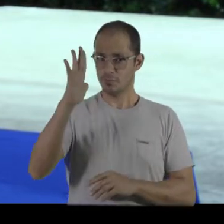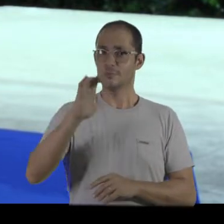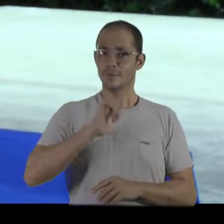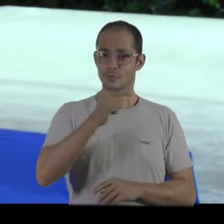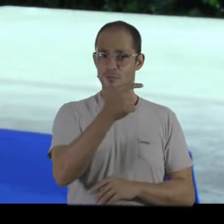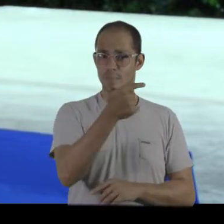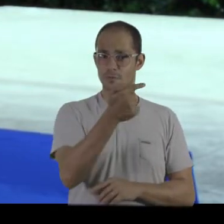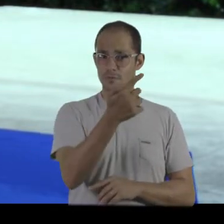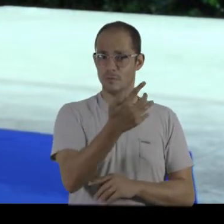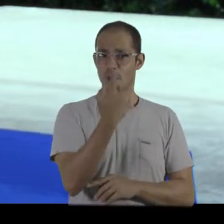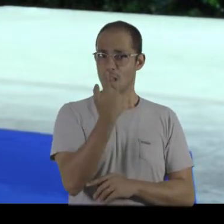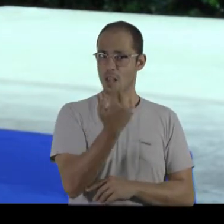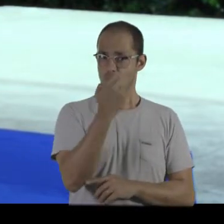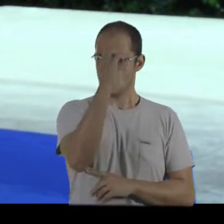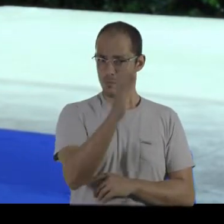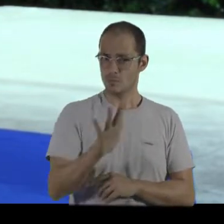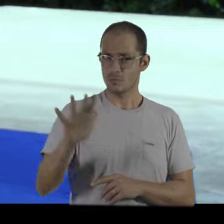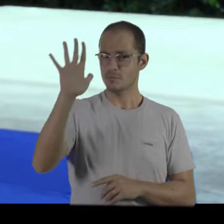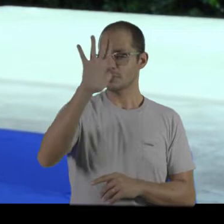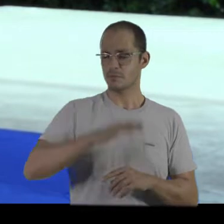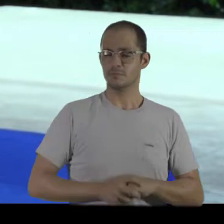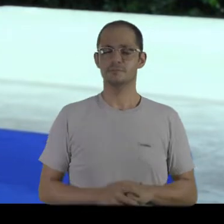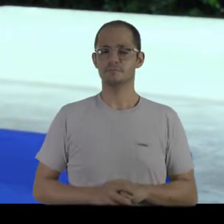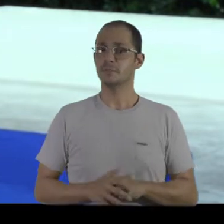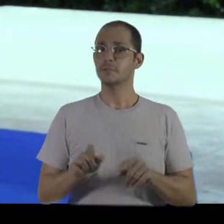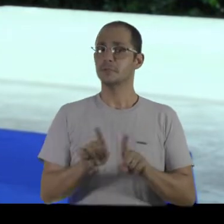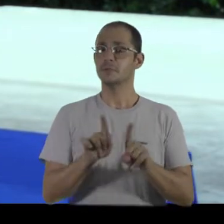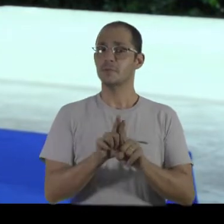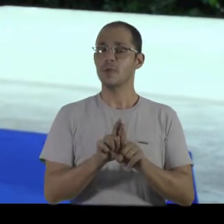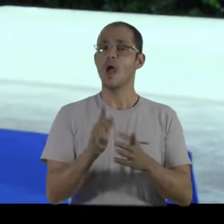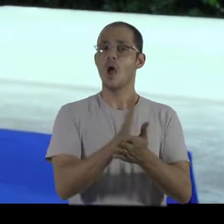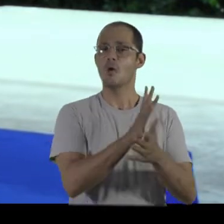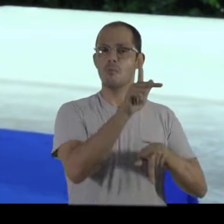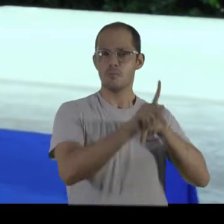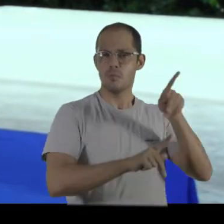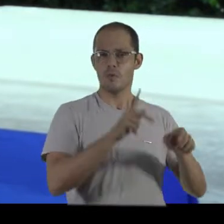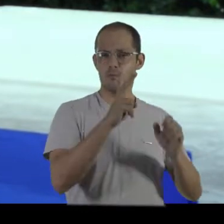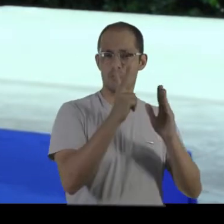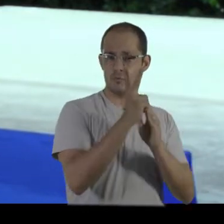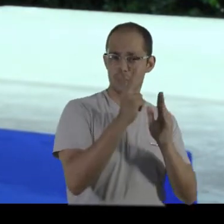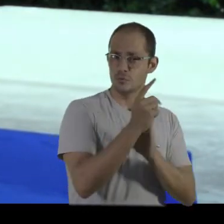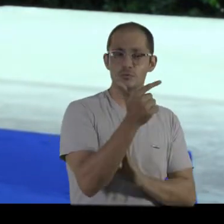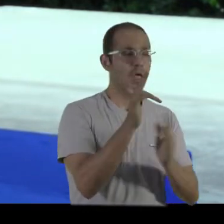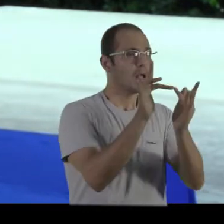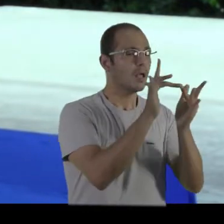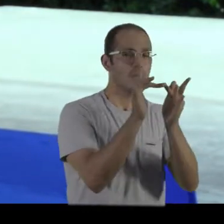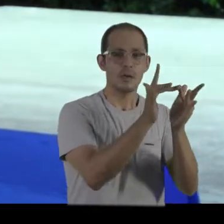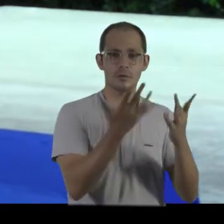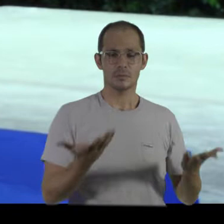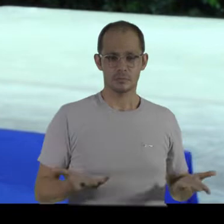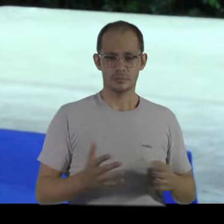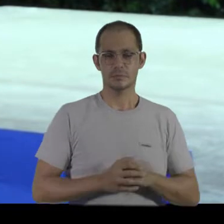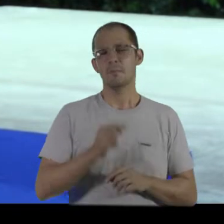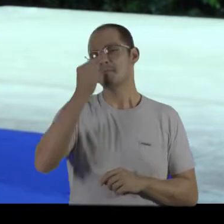274 línguas no Brasil. Fora aquelas e aqueles povos que ninguém tem contato.